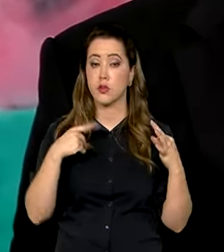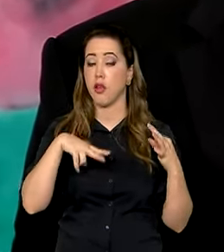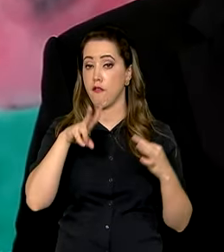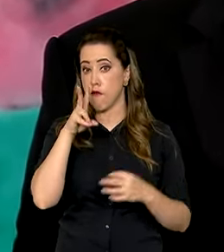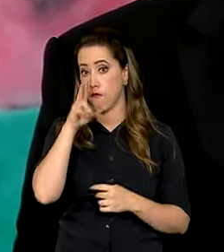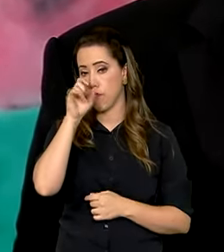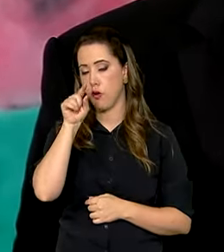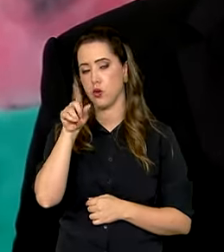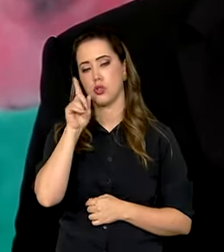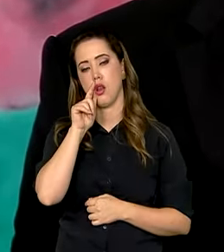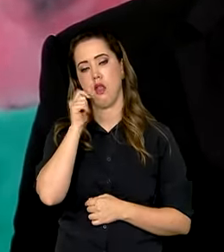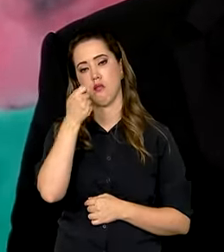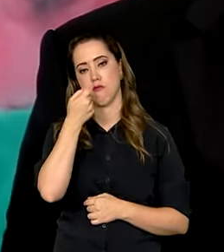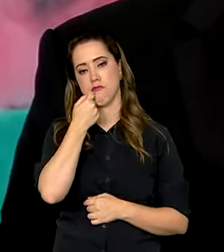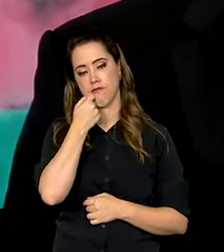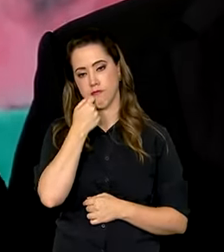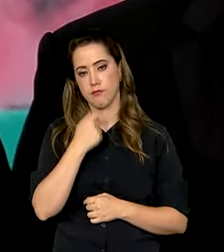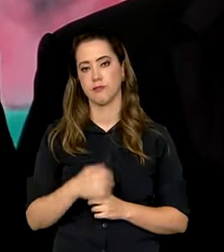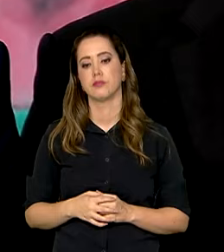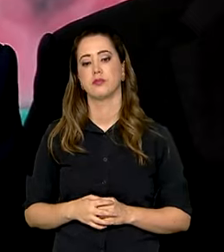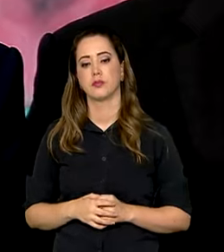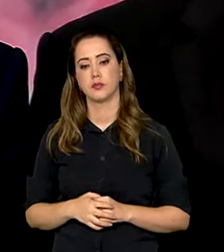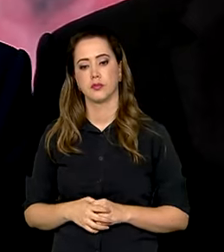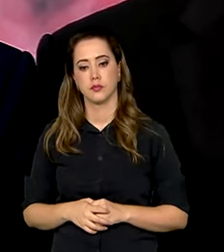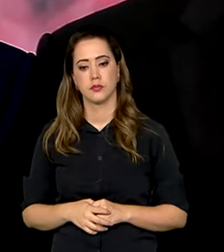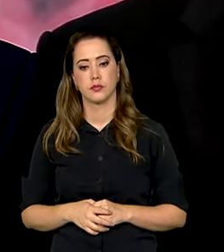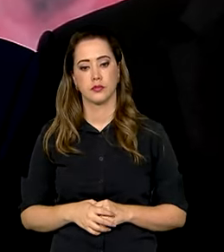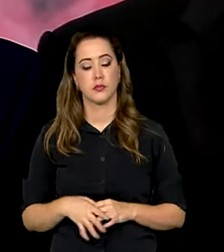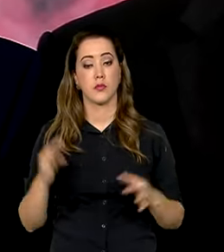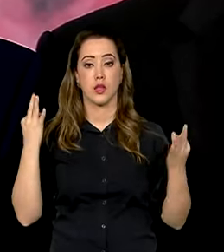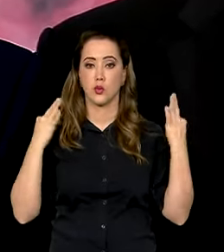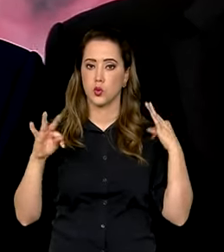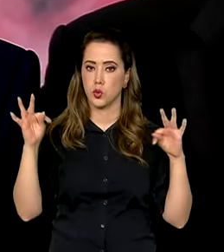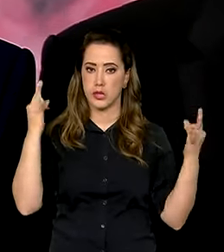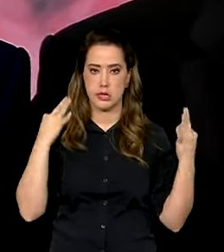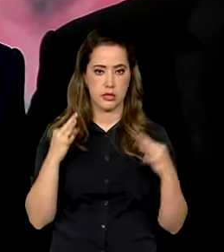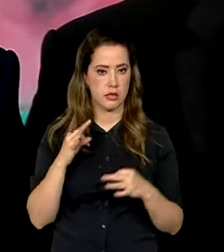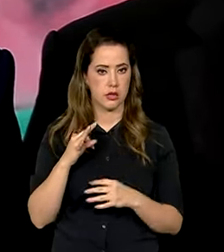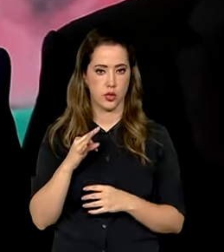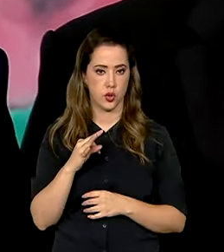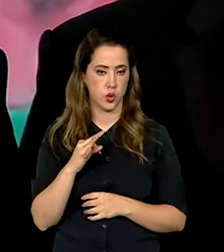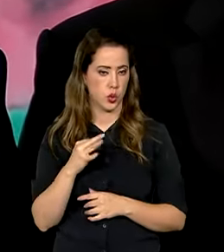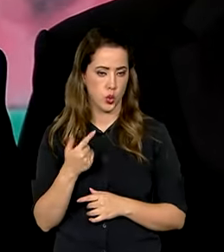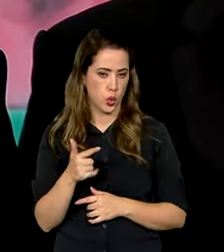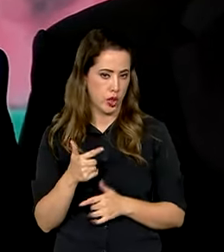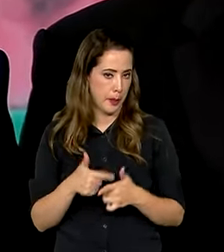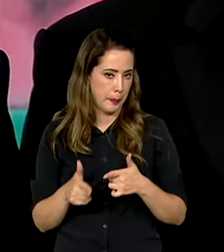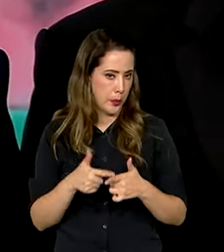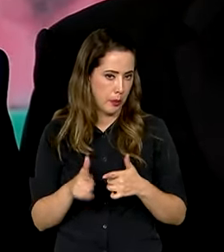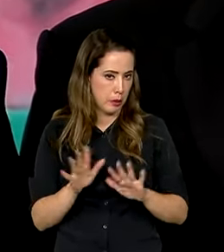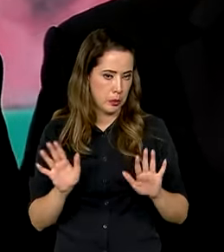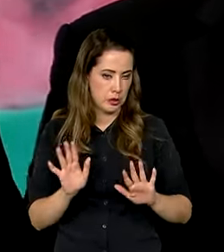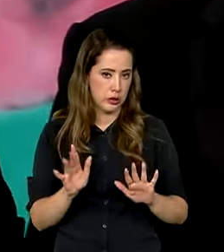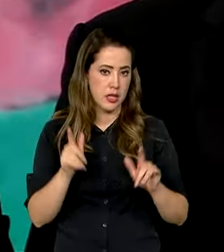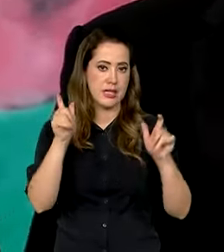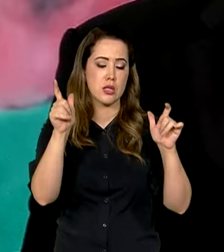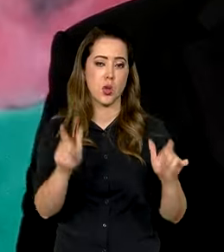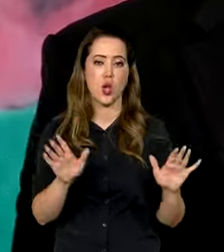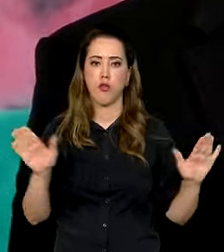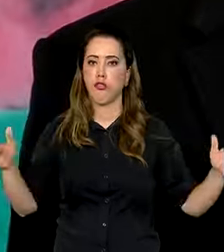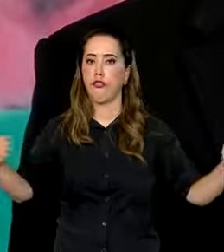fortes que nós temos. O turista não terá nenhum tipo de dano. Essa área está